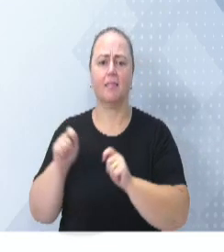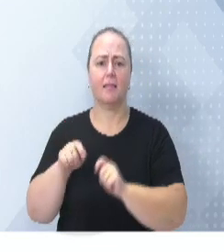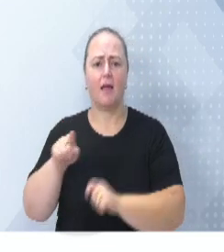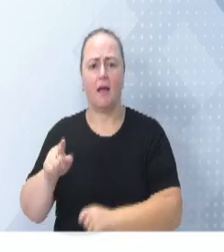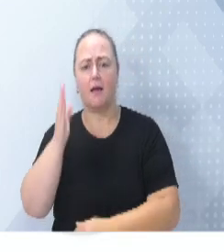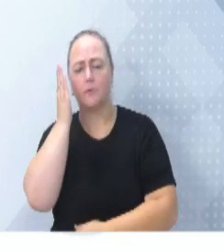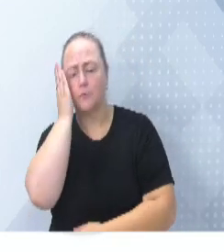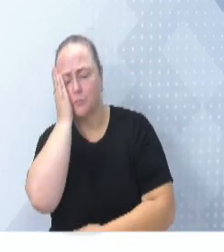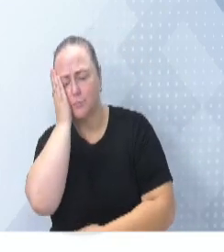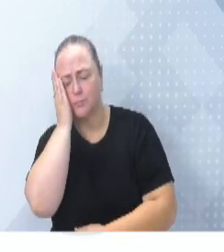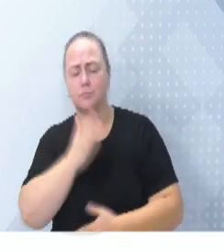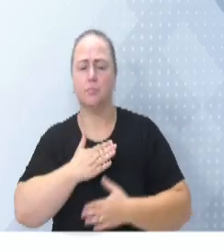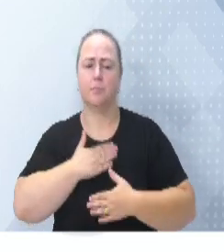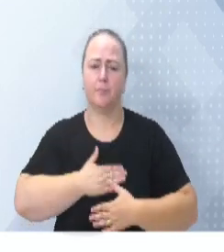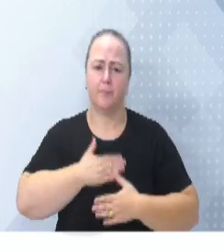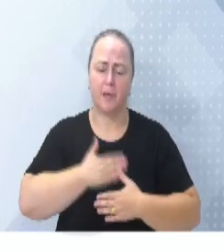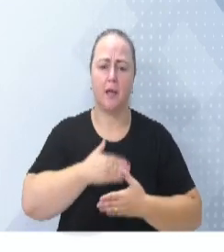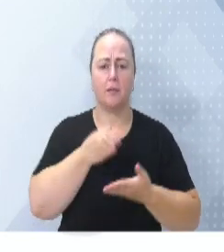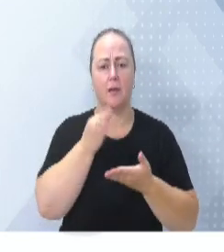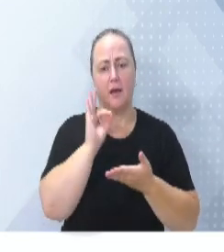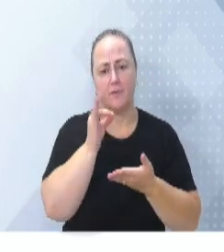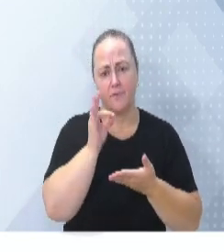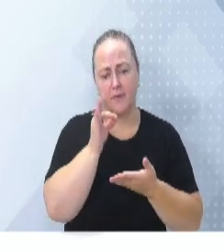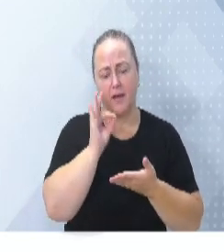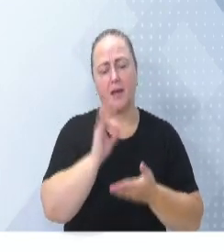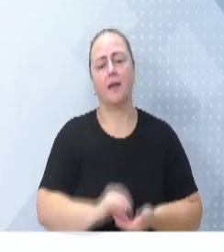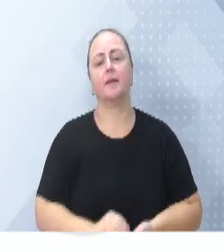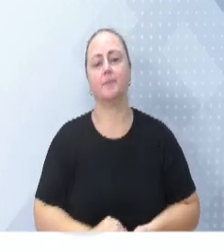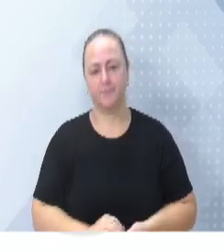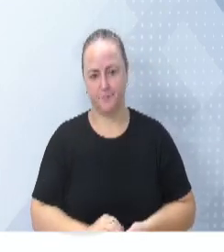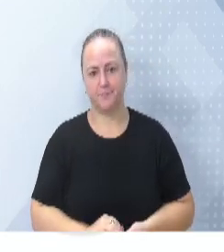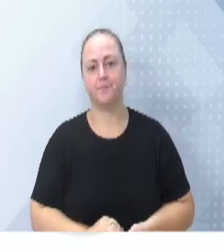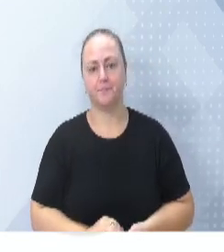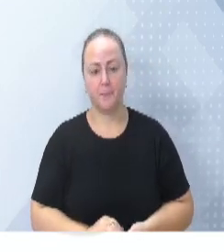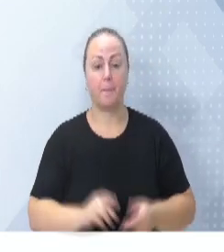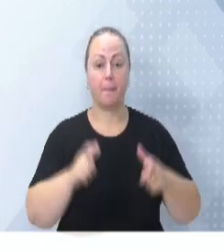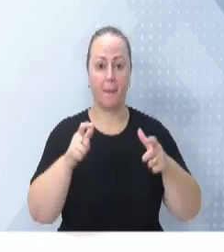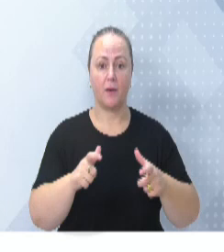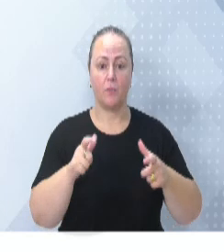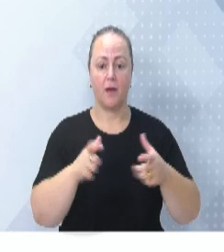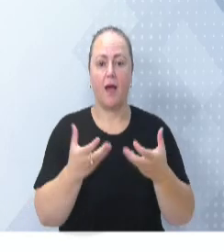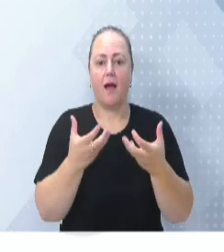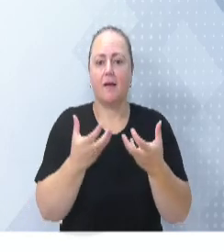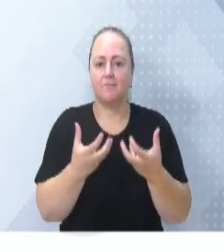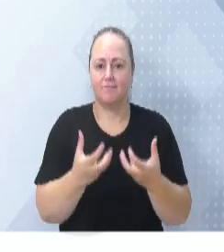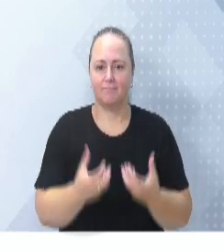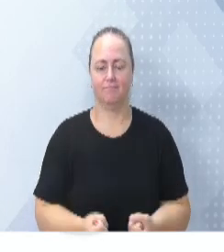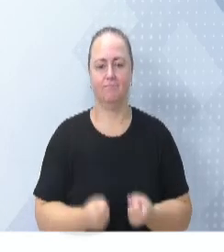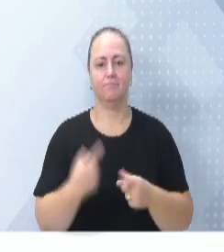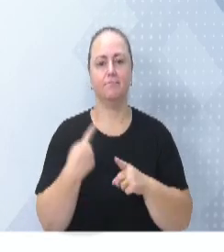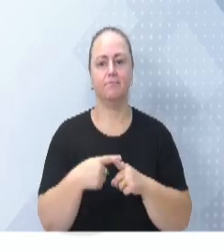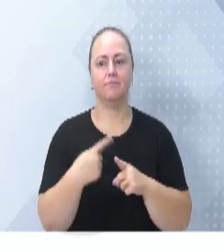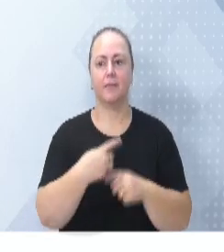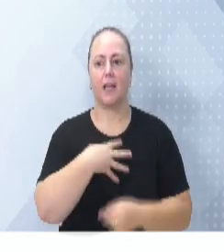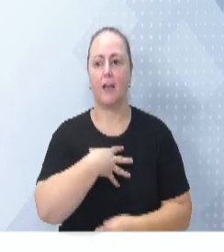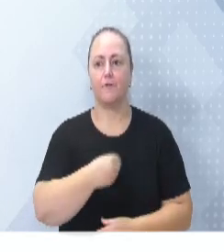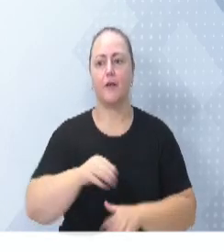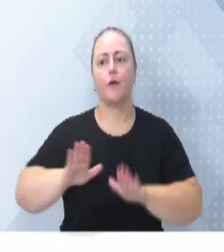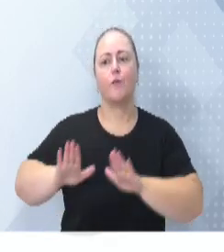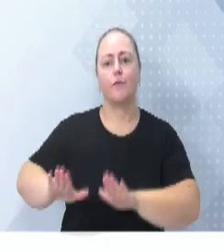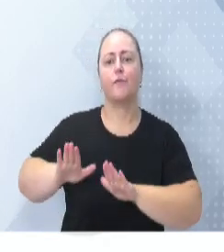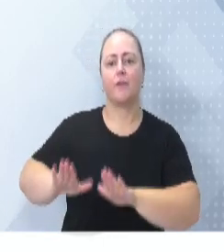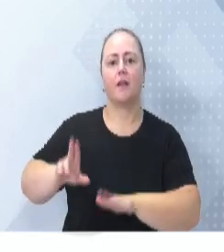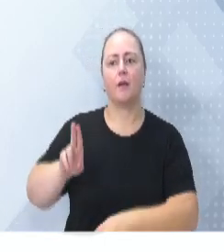um banho, tomar um café. Ou seja, é uma casa de acolhimento enquanto o seu filho está internado na unidade de terapia intensiva. É o